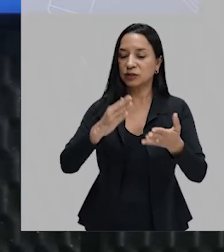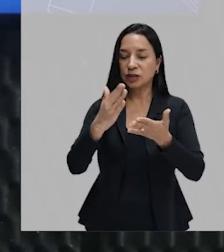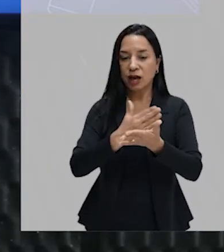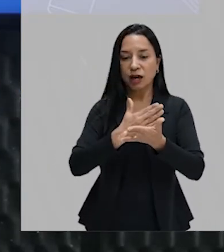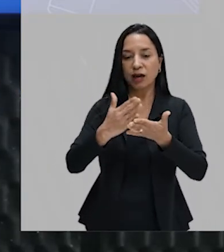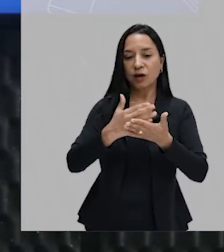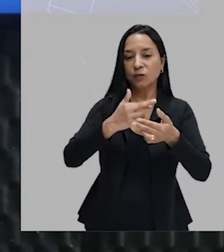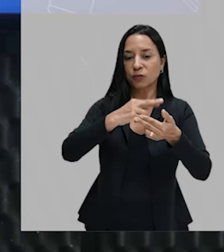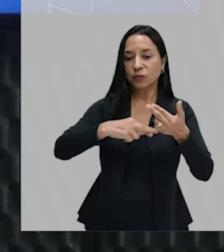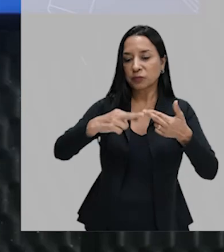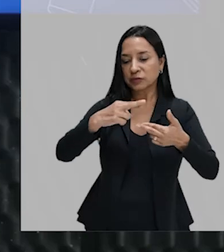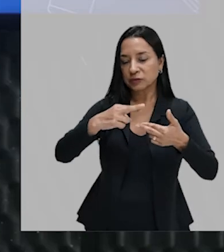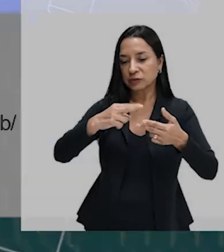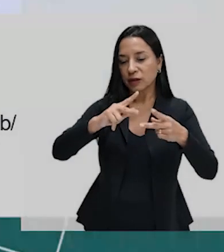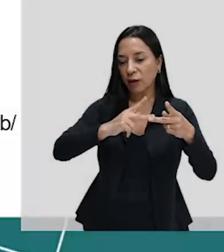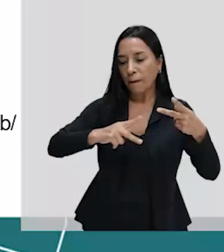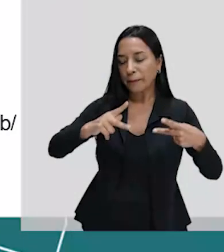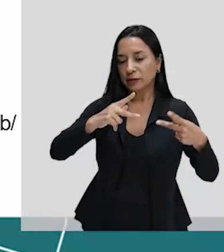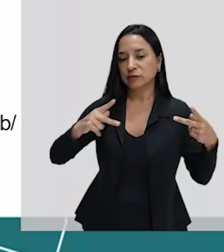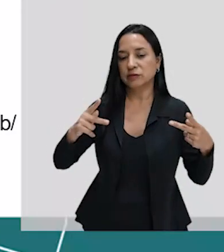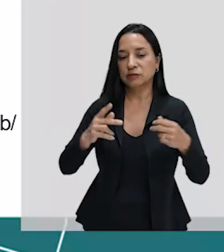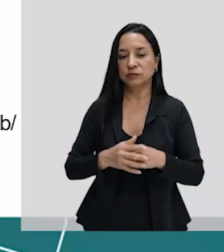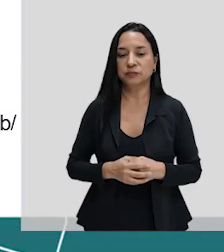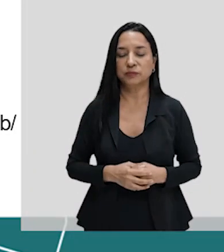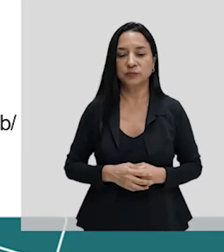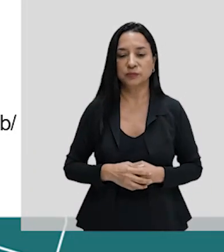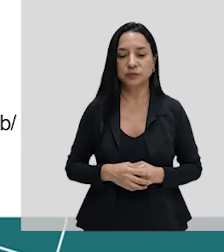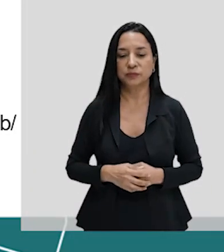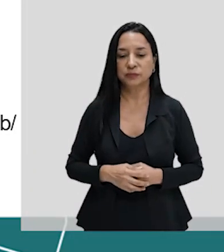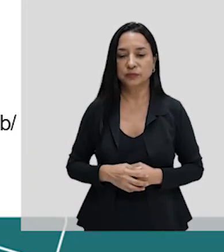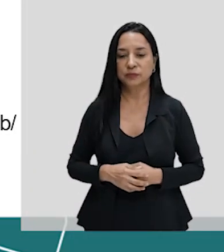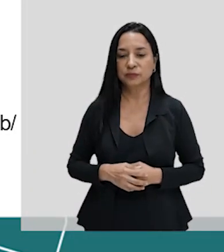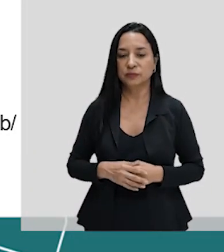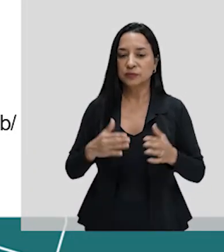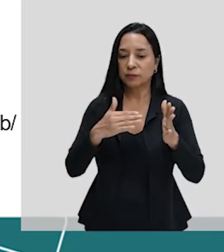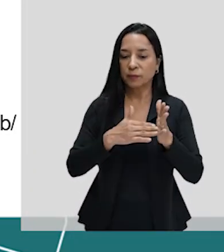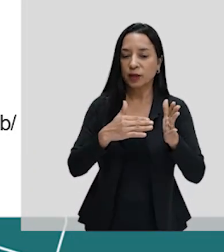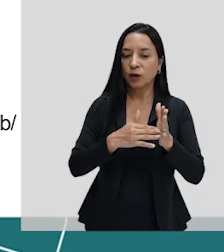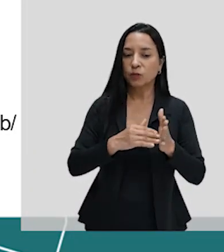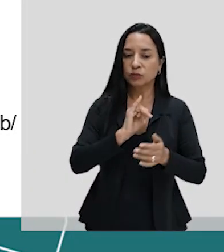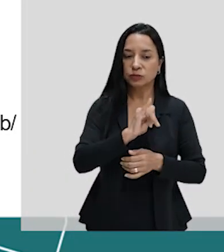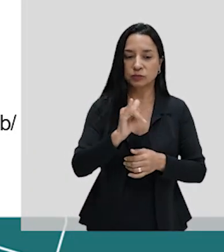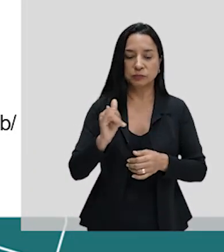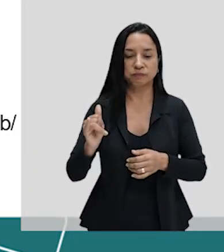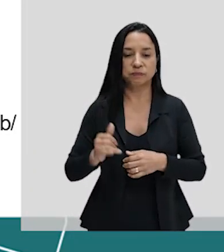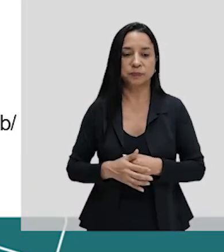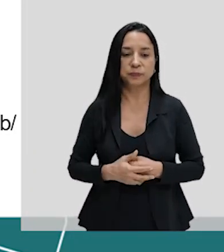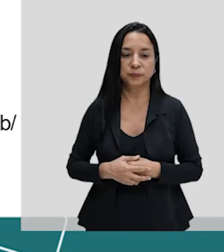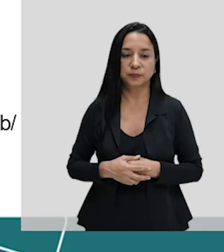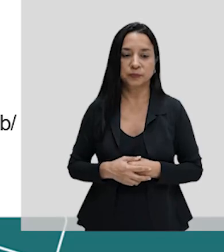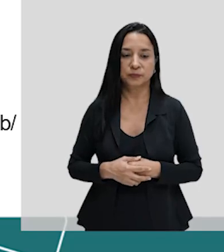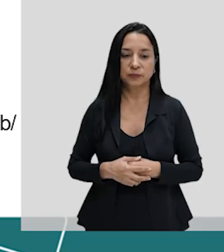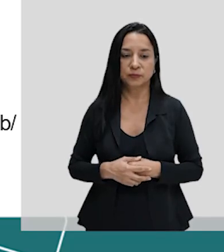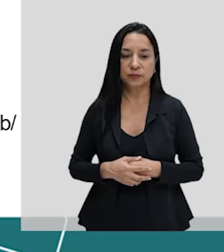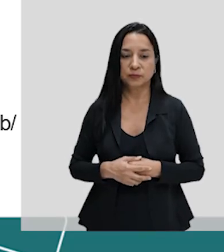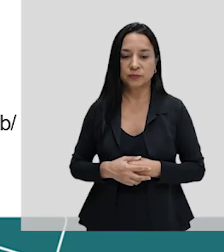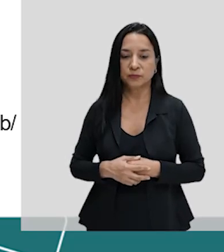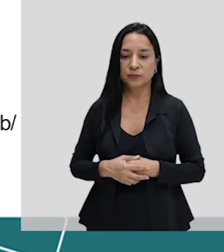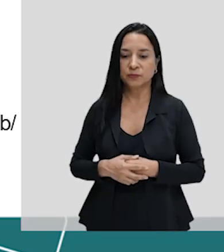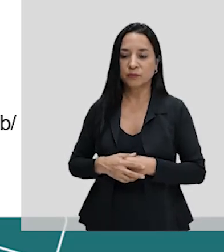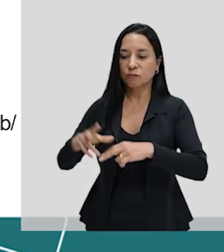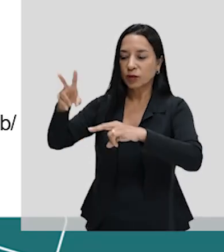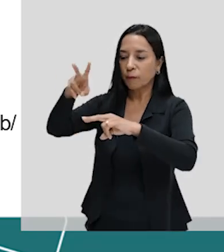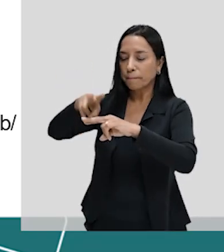El Silión del Diablo, que é a nossa última lenda. Então, A Poltrona do Diabo.